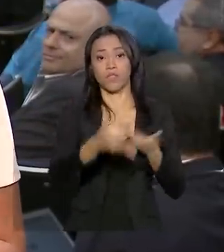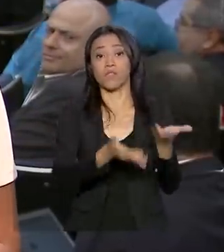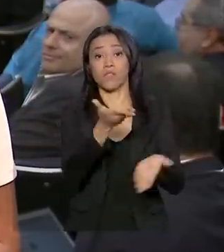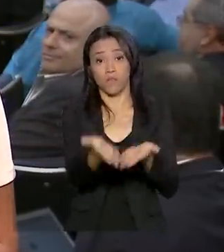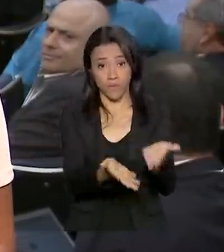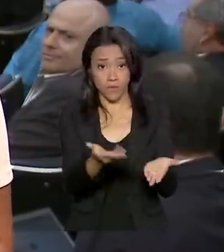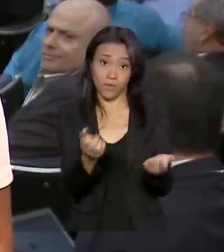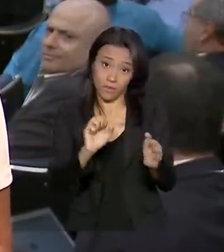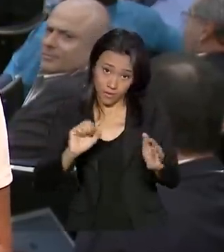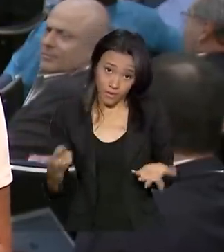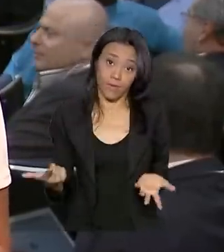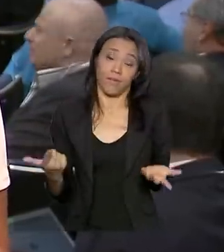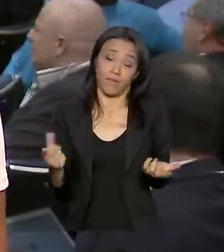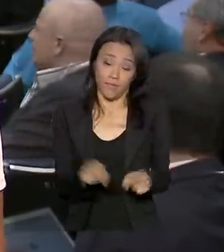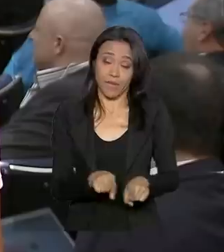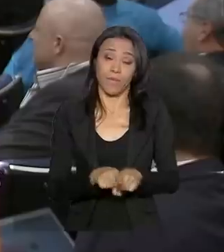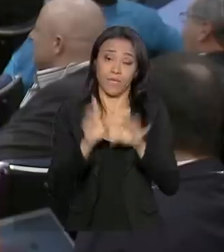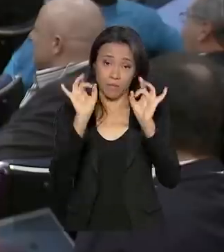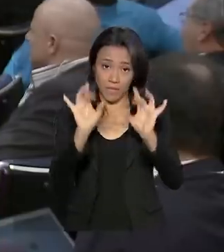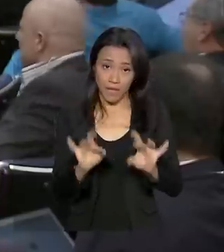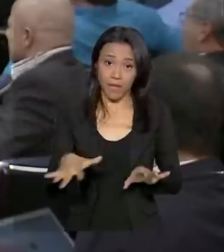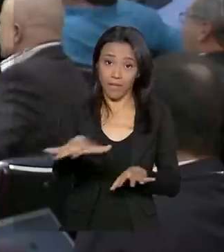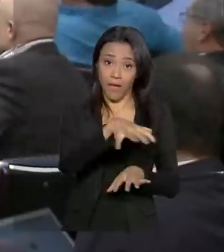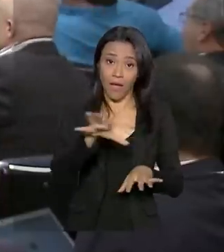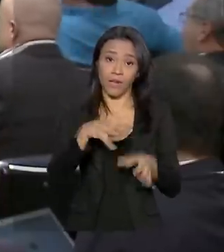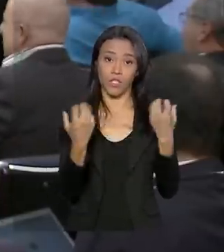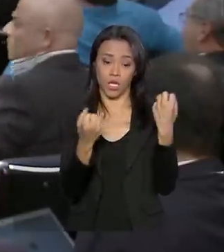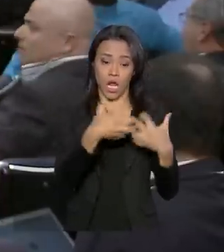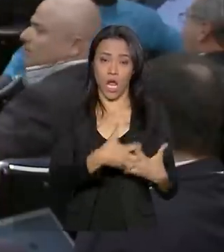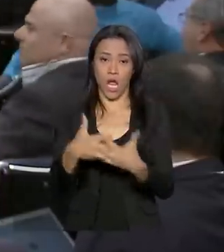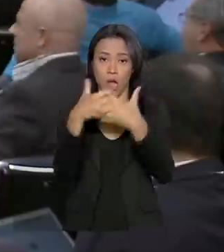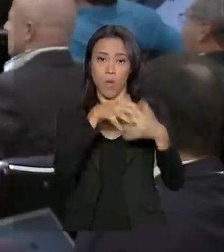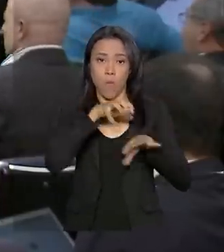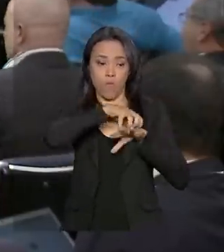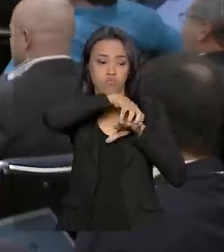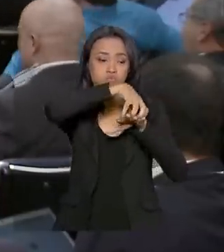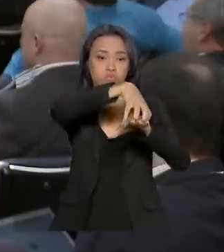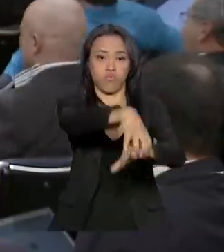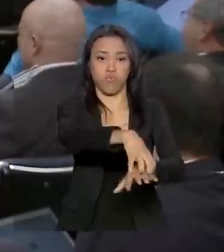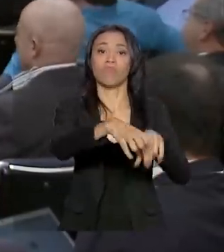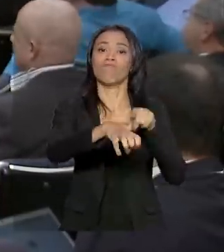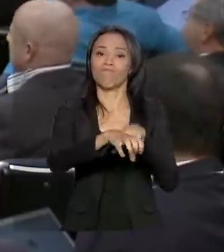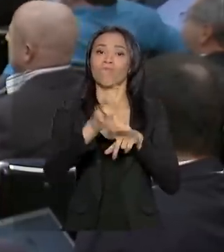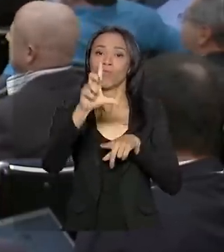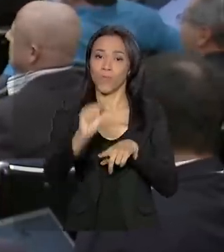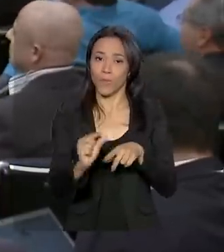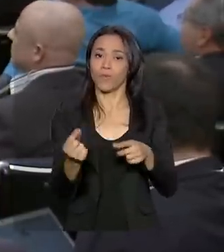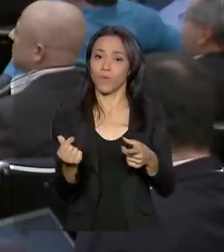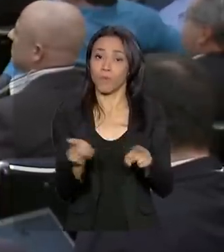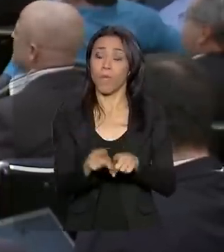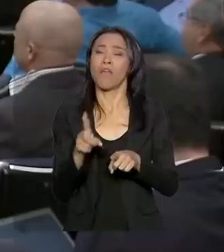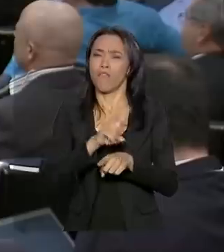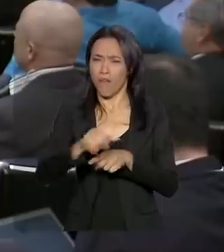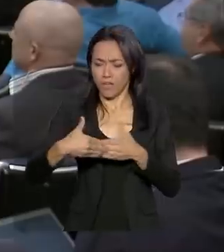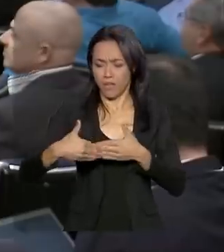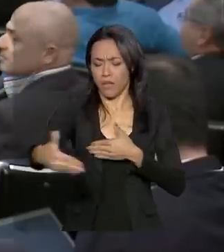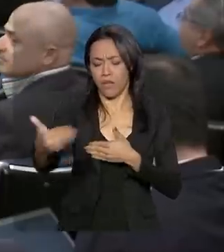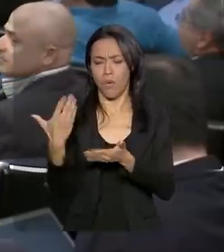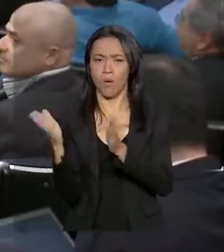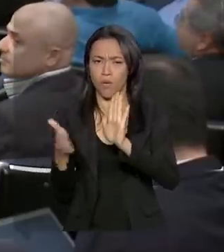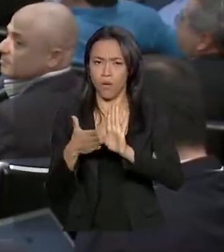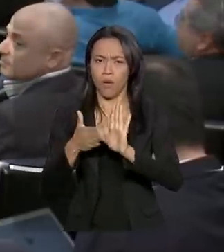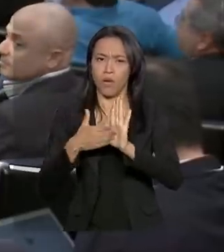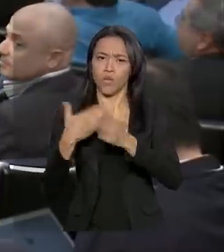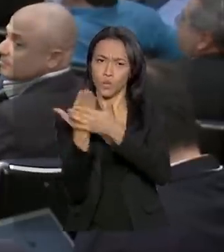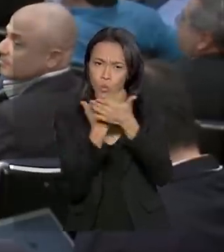geral e, claro, em especial no setor de transportes. Durante o evento, será apresentado ainda um estudo que vai ser enviado ao